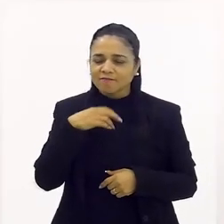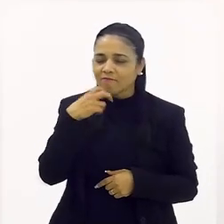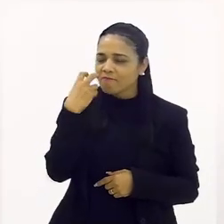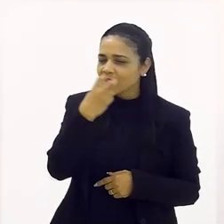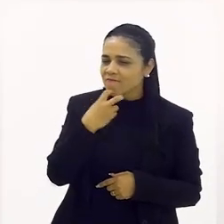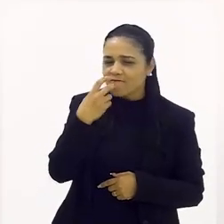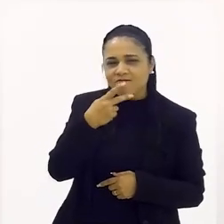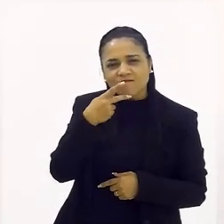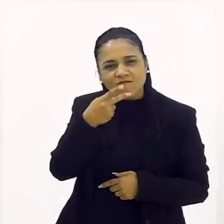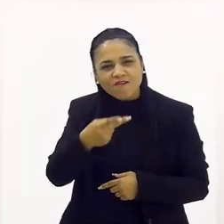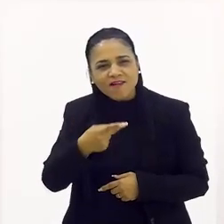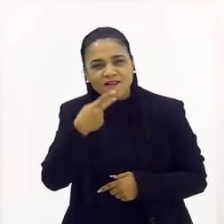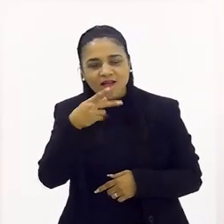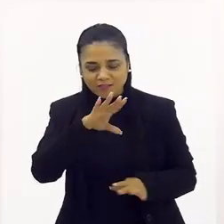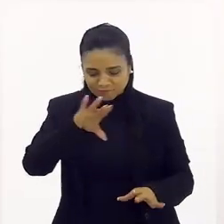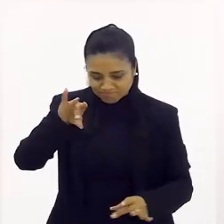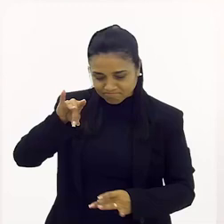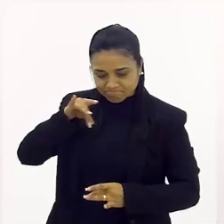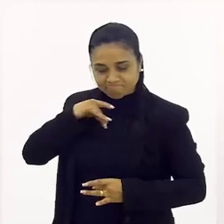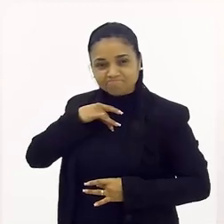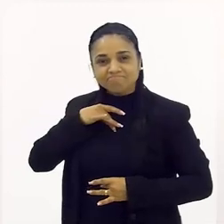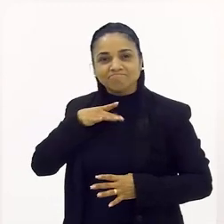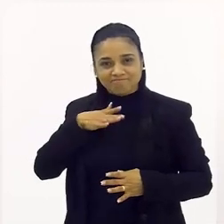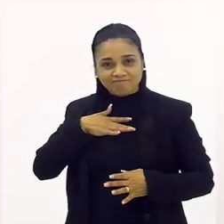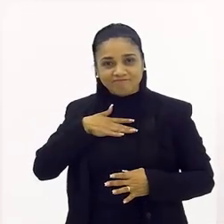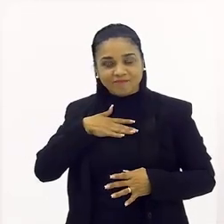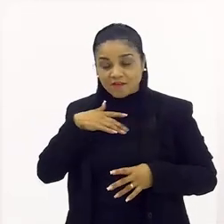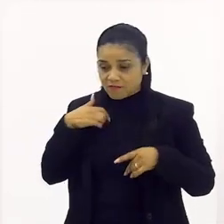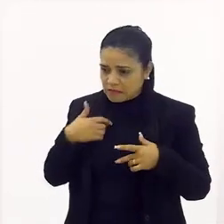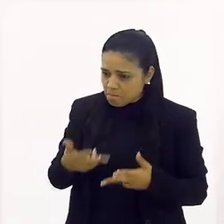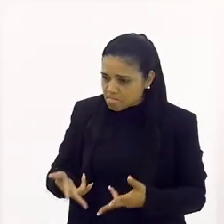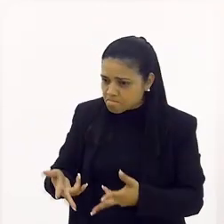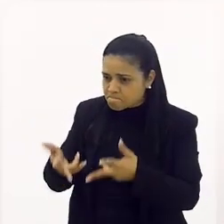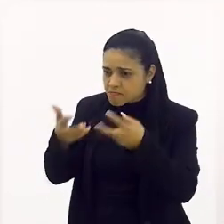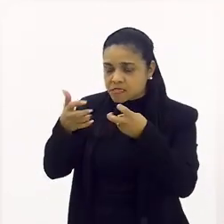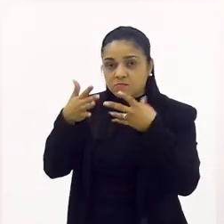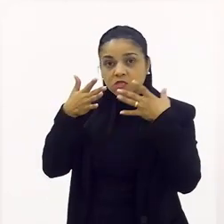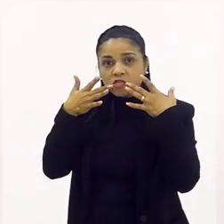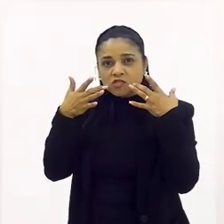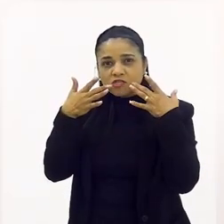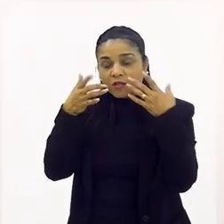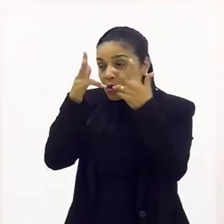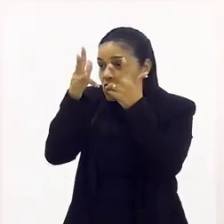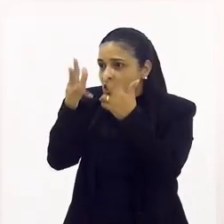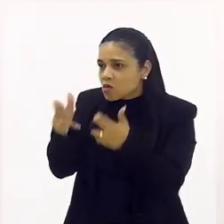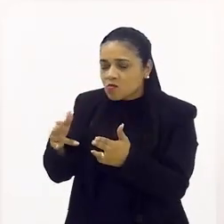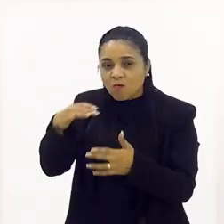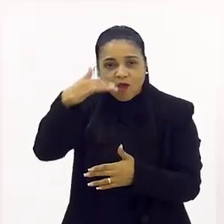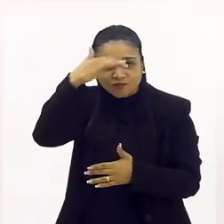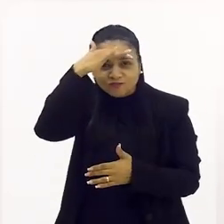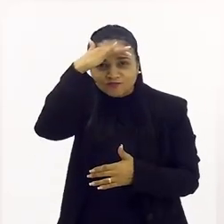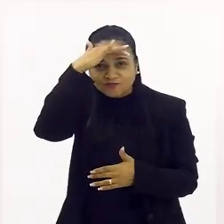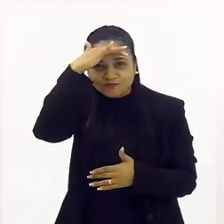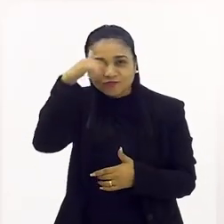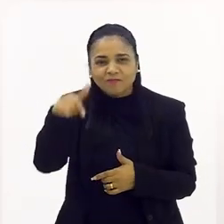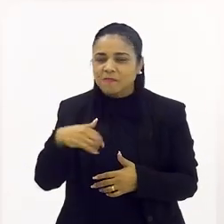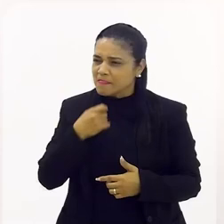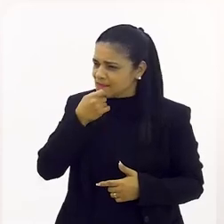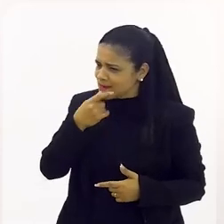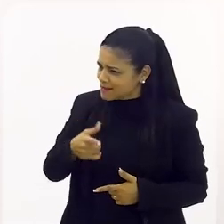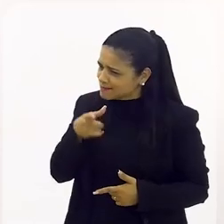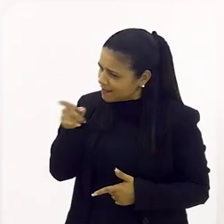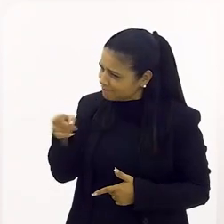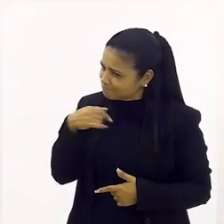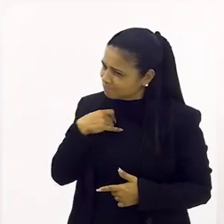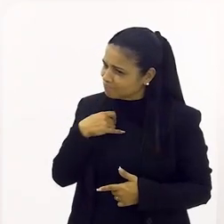a maneira de falar, a maneira de se colocar. E você via o Chico. Isso era... E eu falei para ele,